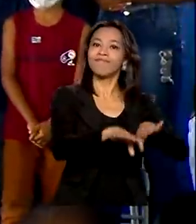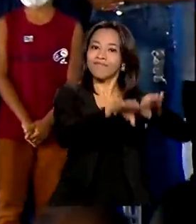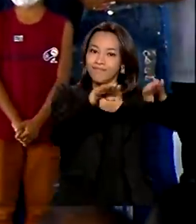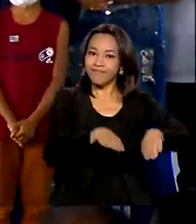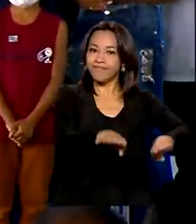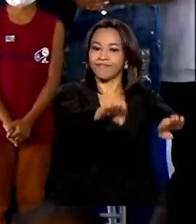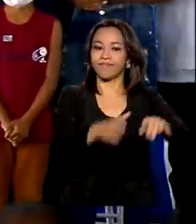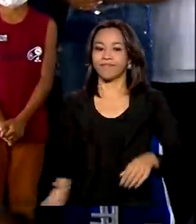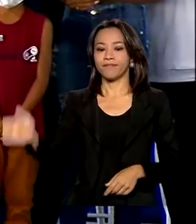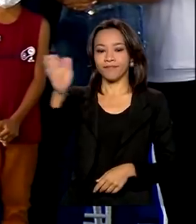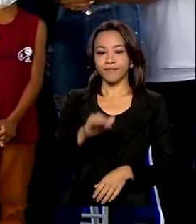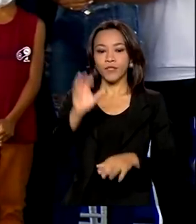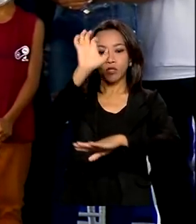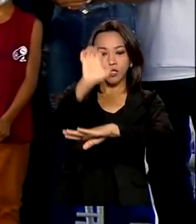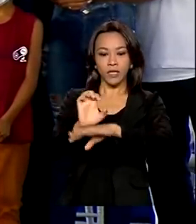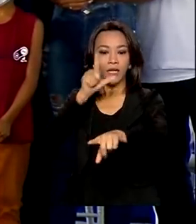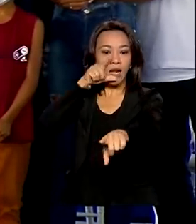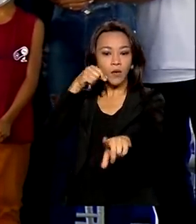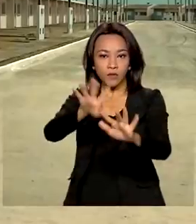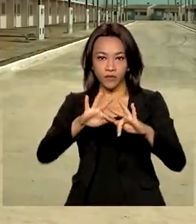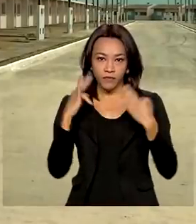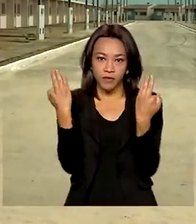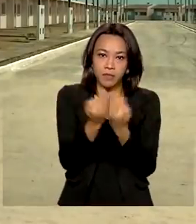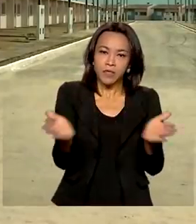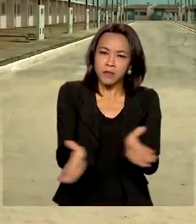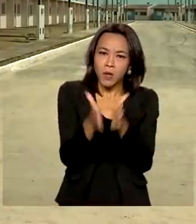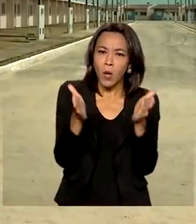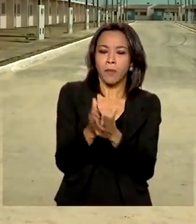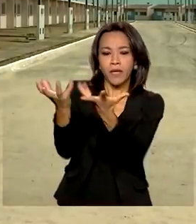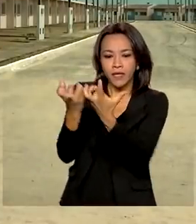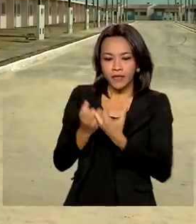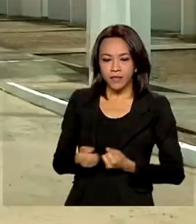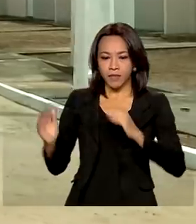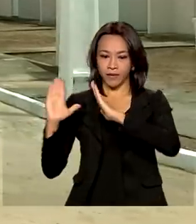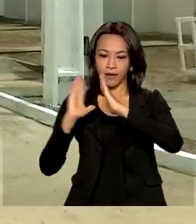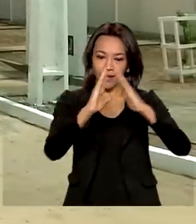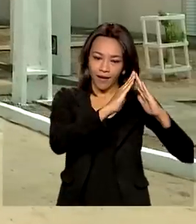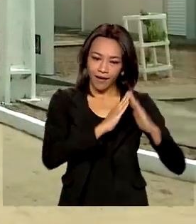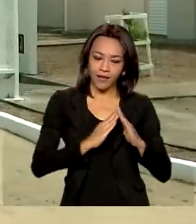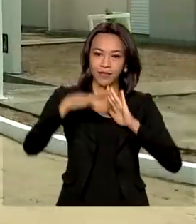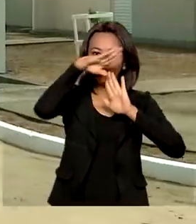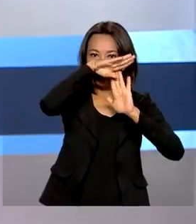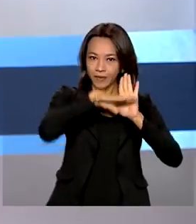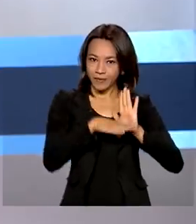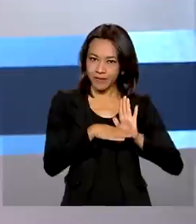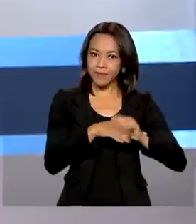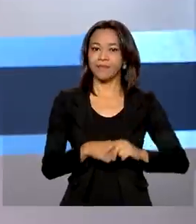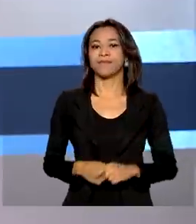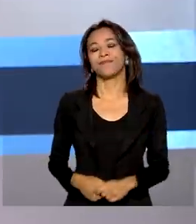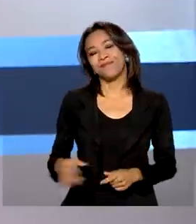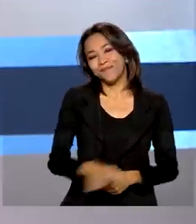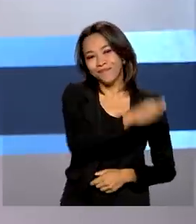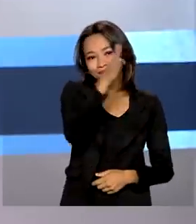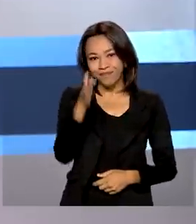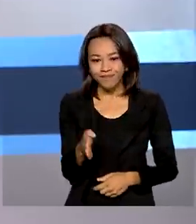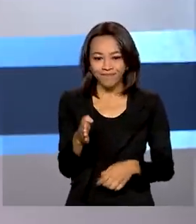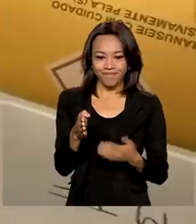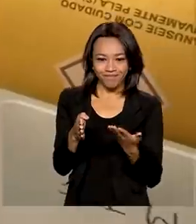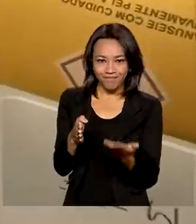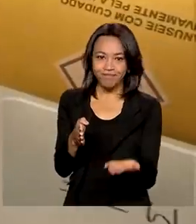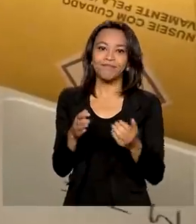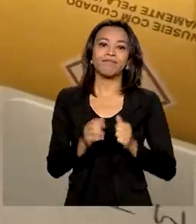estado de Alagoas, famílias de baixa renda receberam moradias do programa Casa Verde e Amarela. E veja ainda,